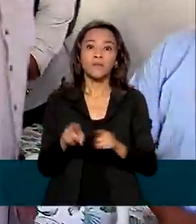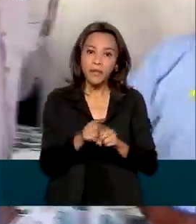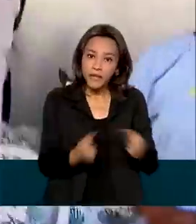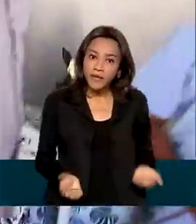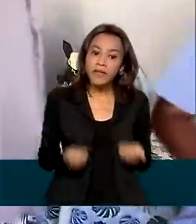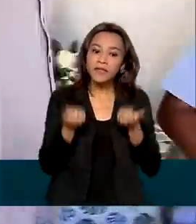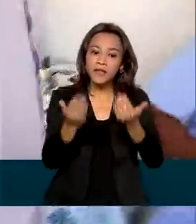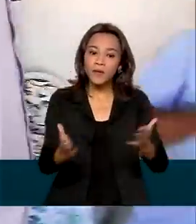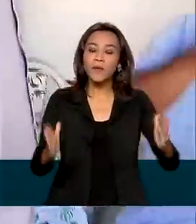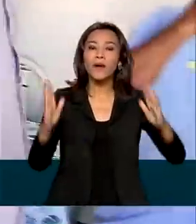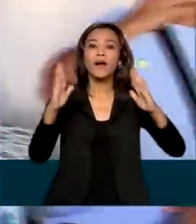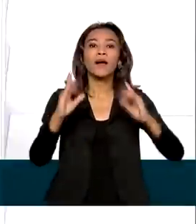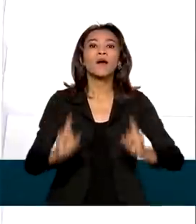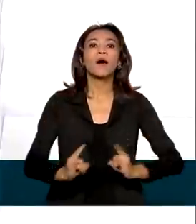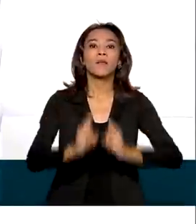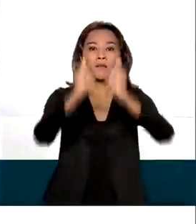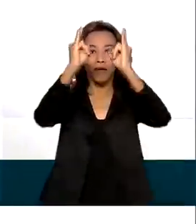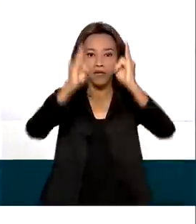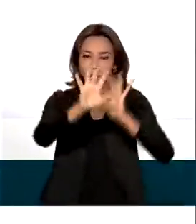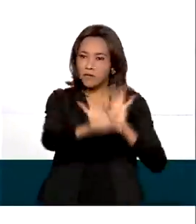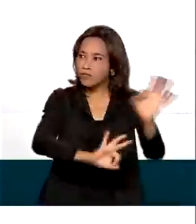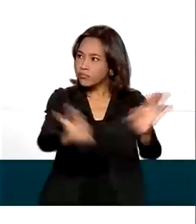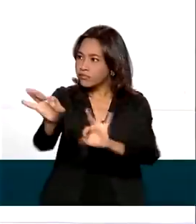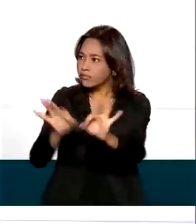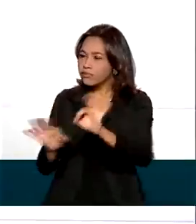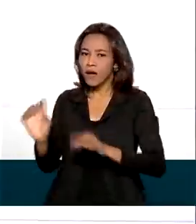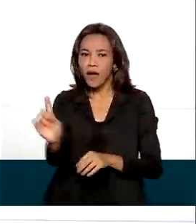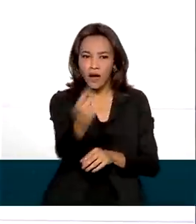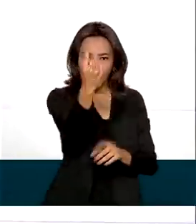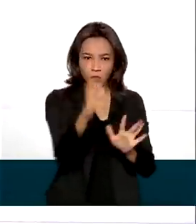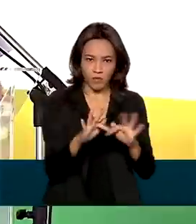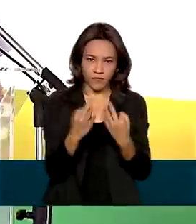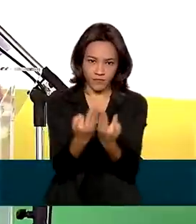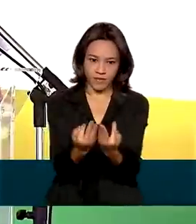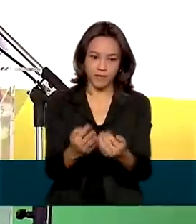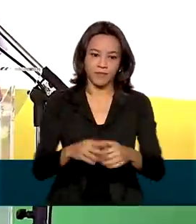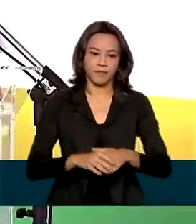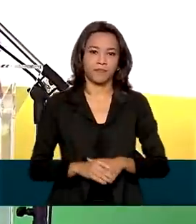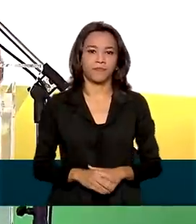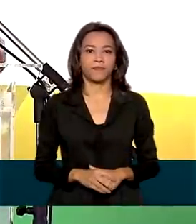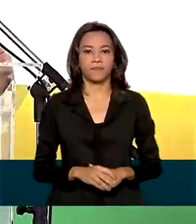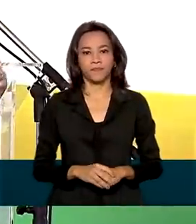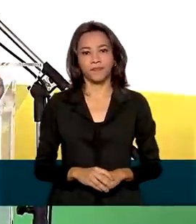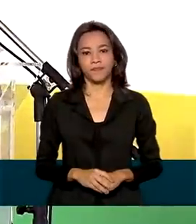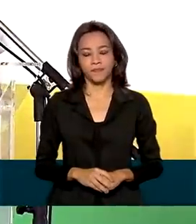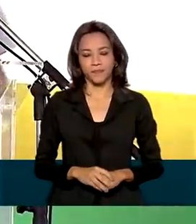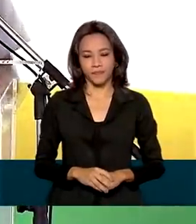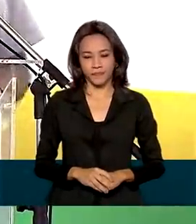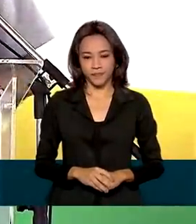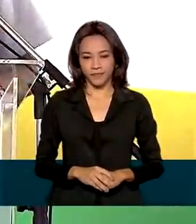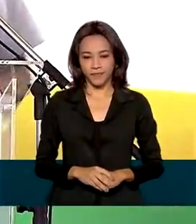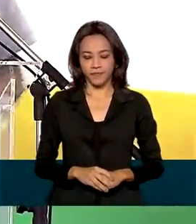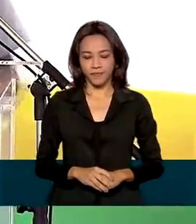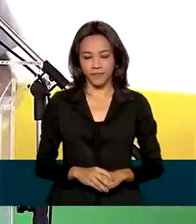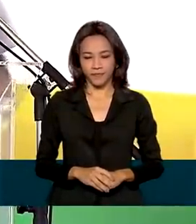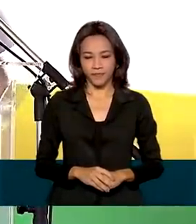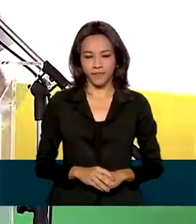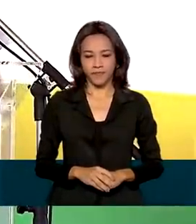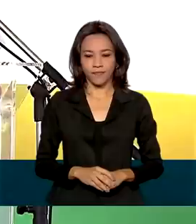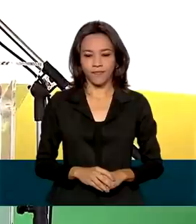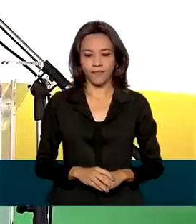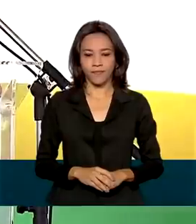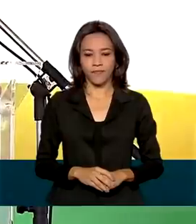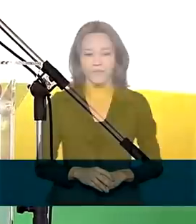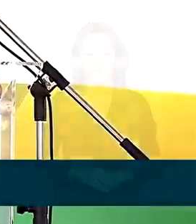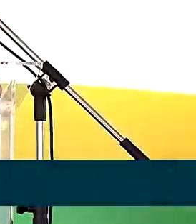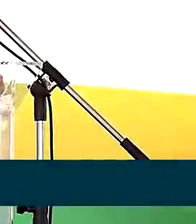simbólica de um apartamento mobiliado a uma das famílias beneficiadas. Aqui, a entrega das chaves, a emoção